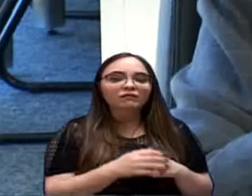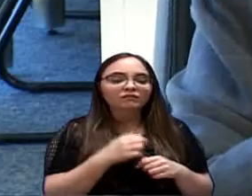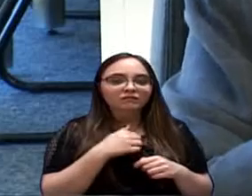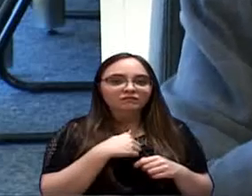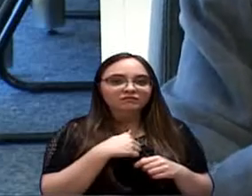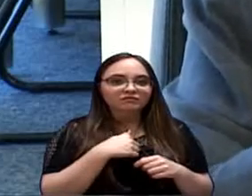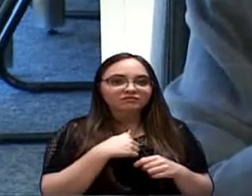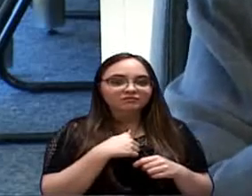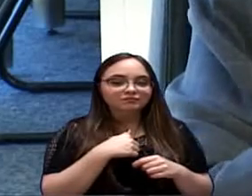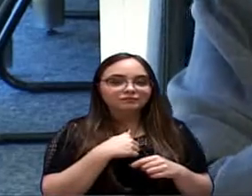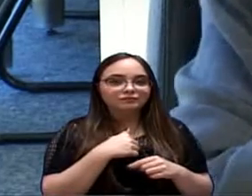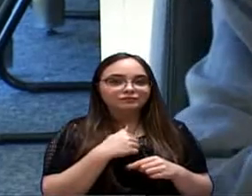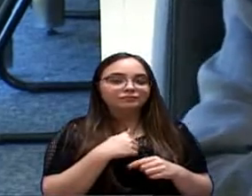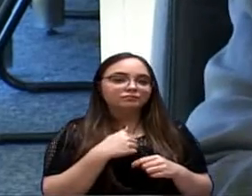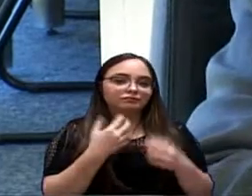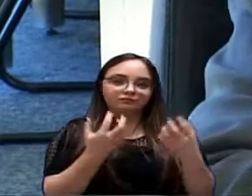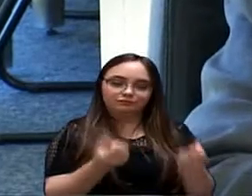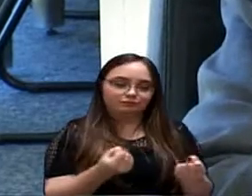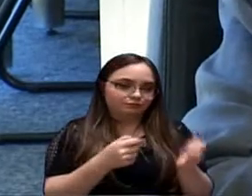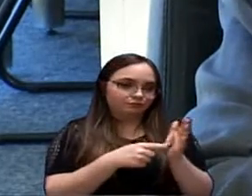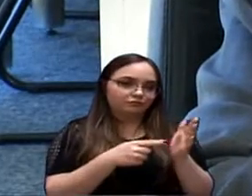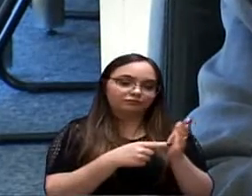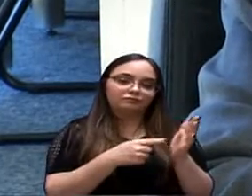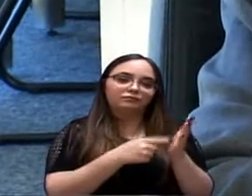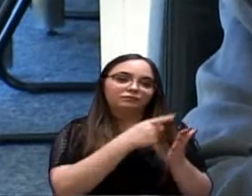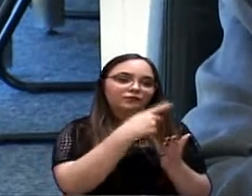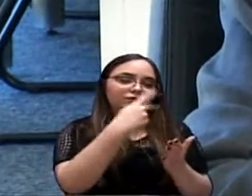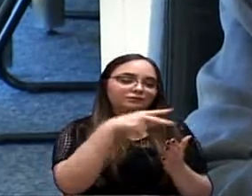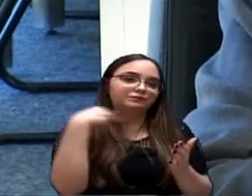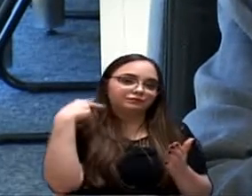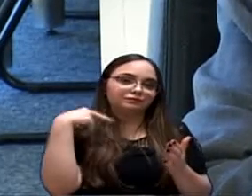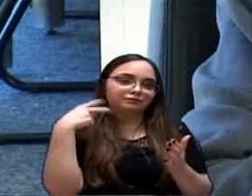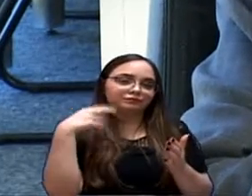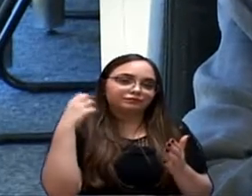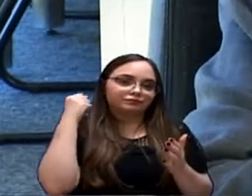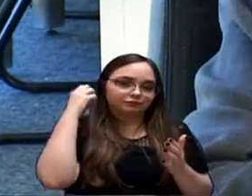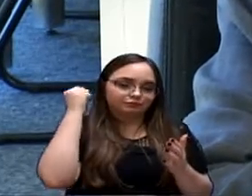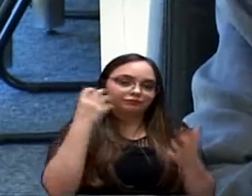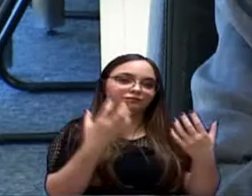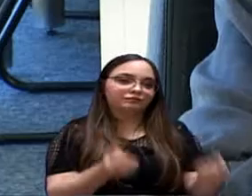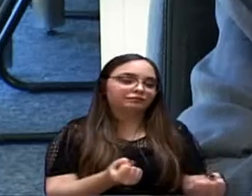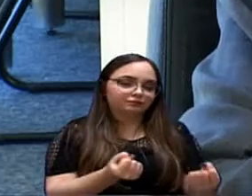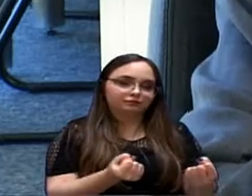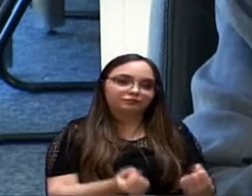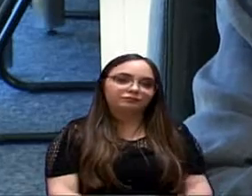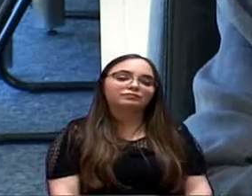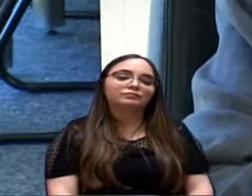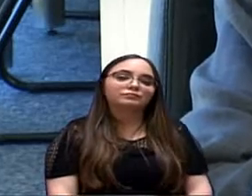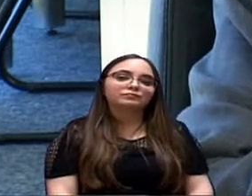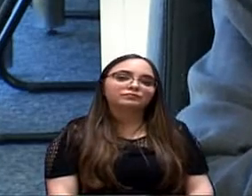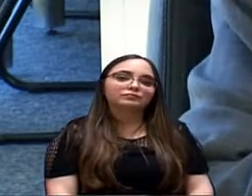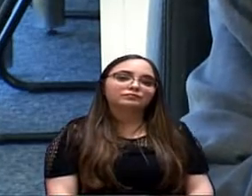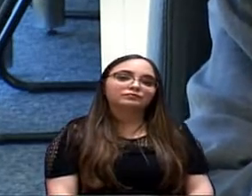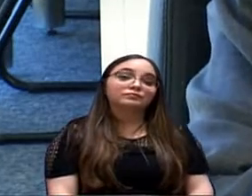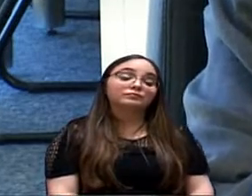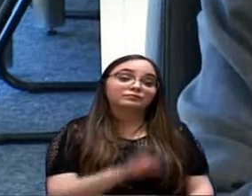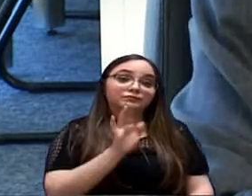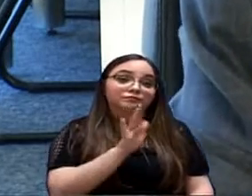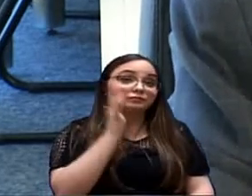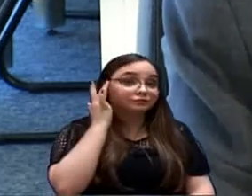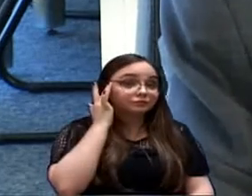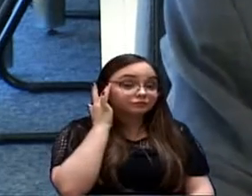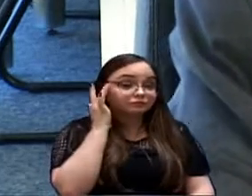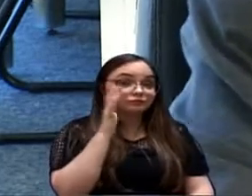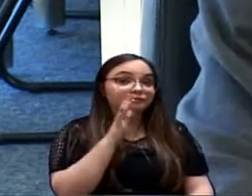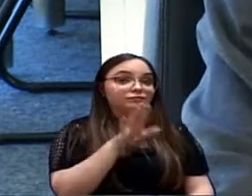eu achei positivo o projeto de lei da vereadora Fernanda, mas eu acho